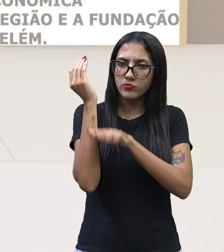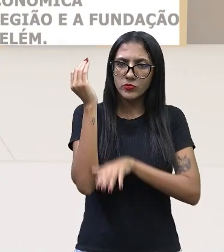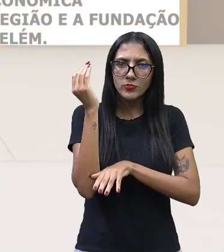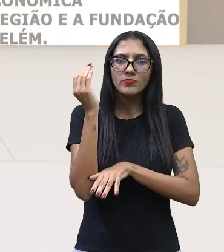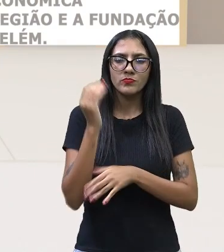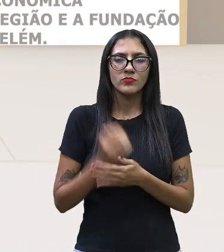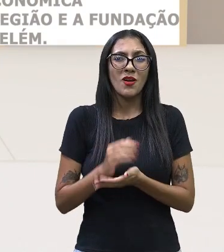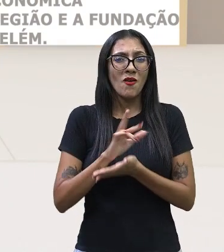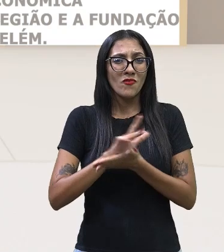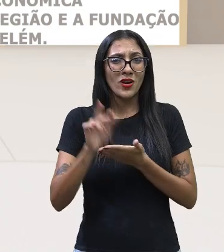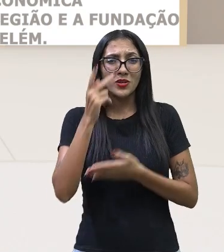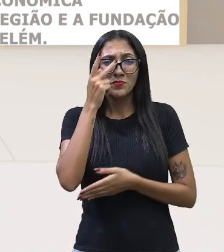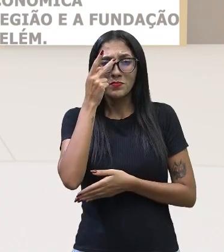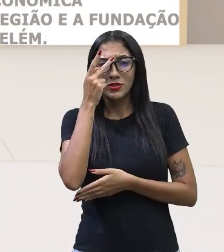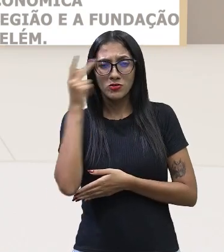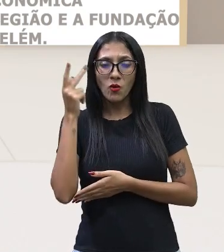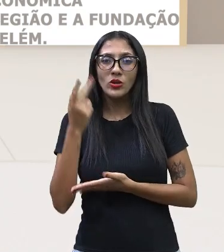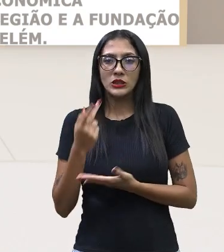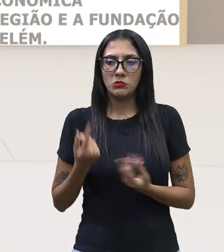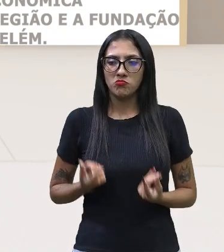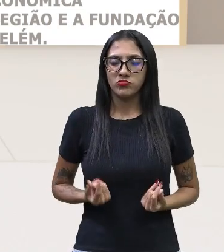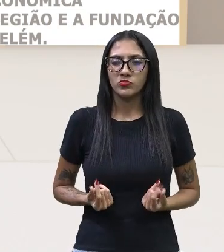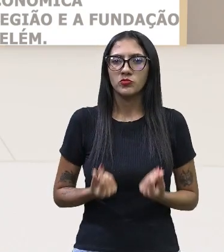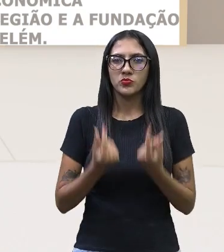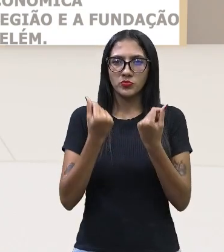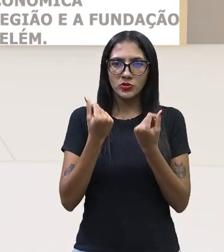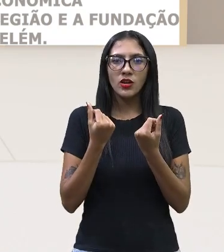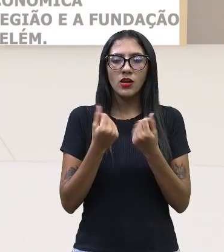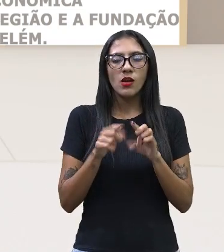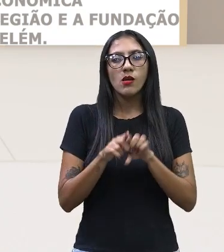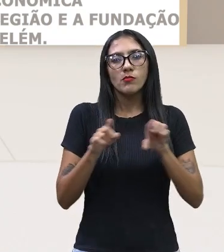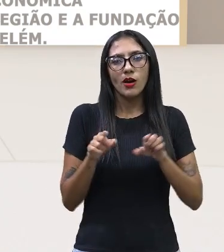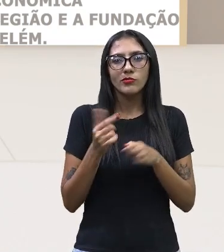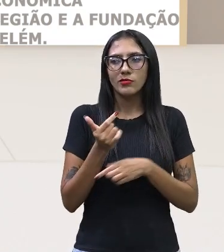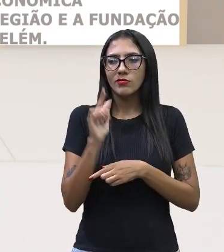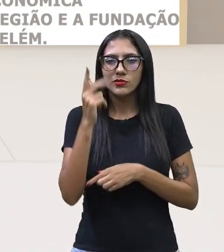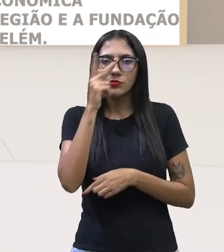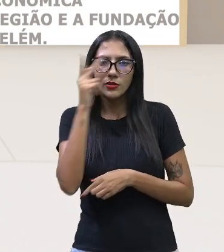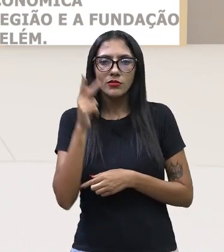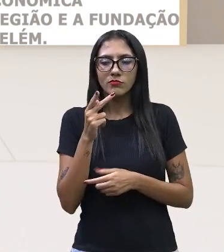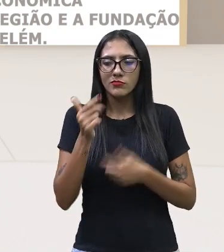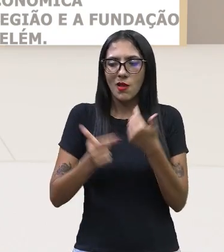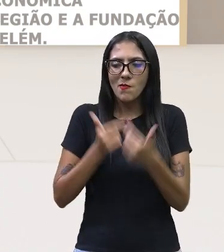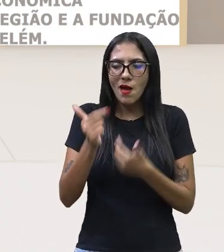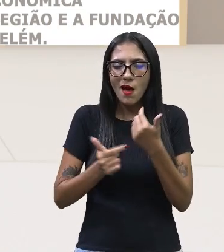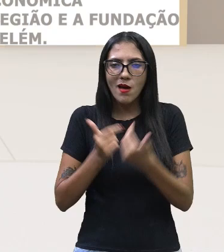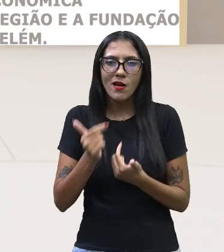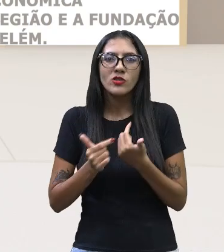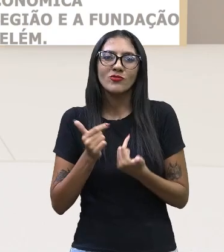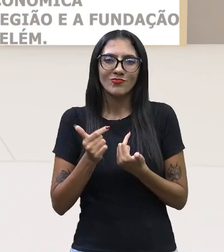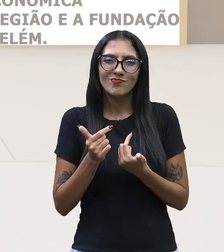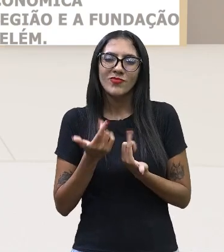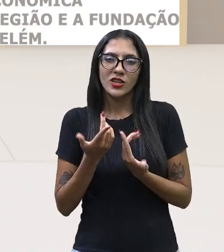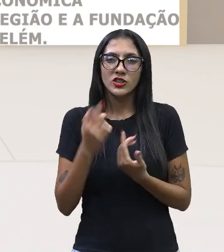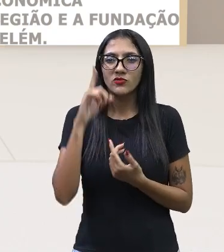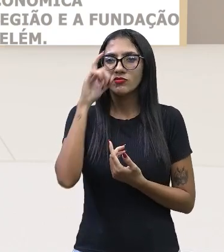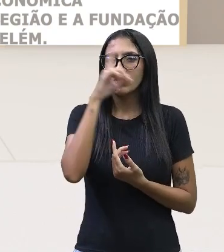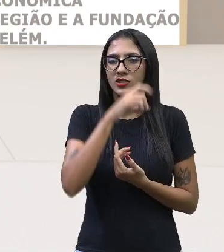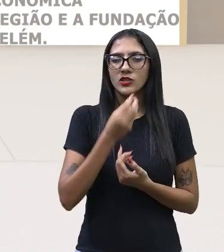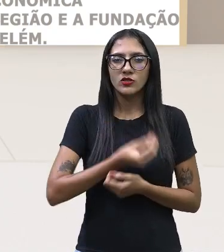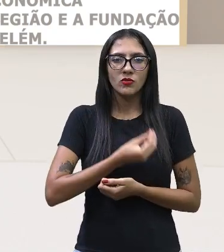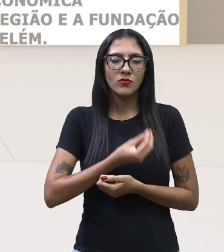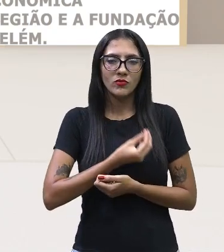gente, mas também empobreceu, basicamente, grande parte da população que trabalhou. E esse boom da borracha contribuiu também